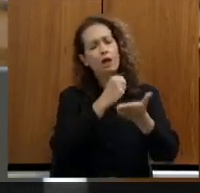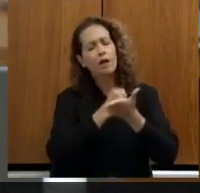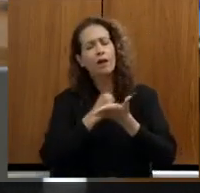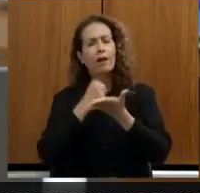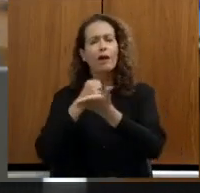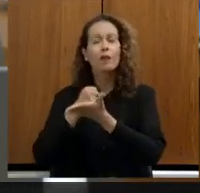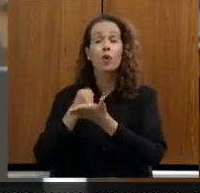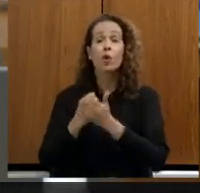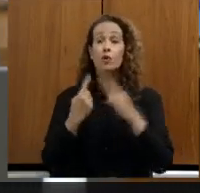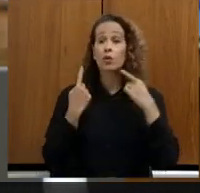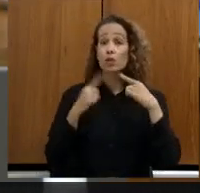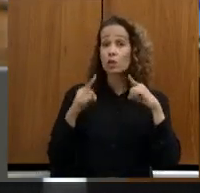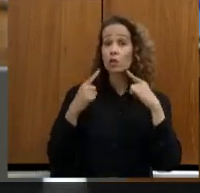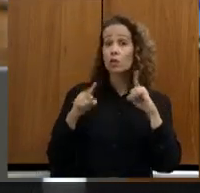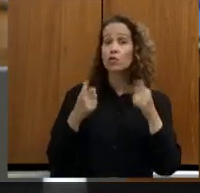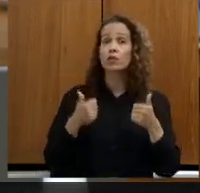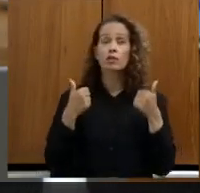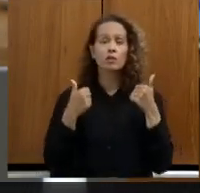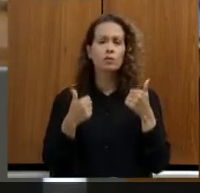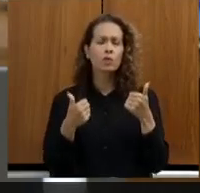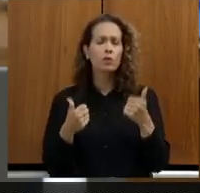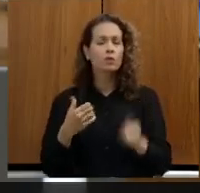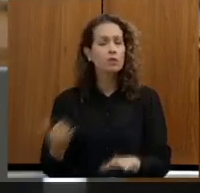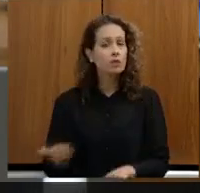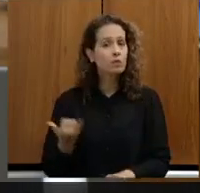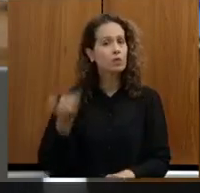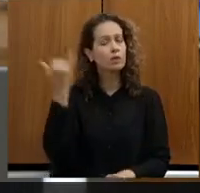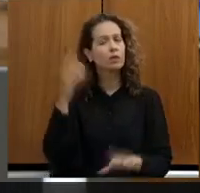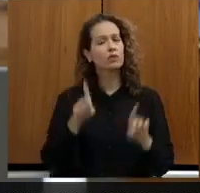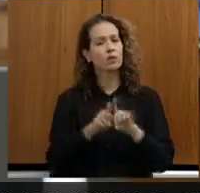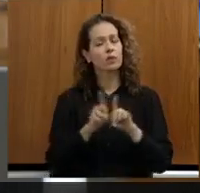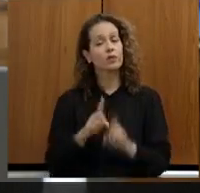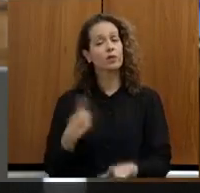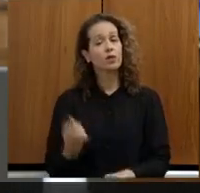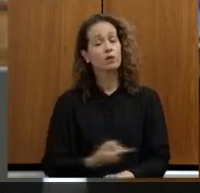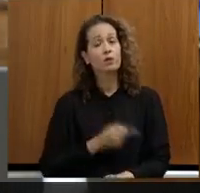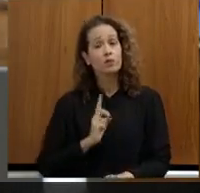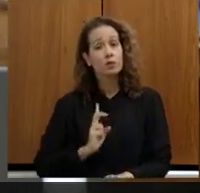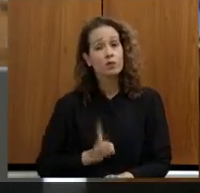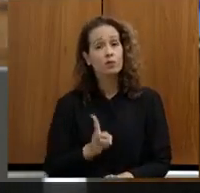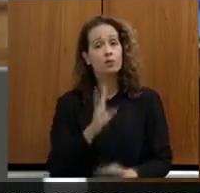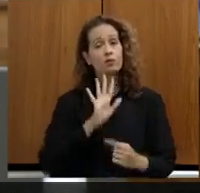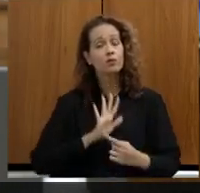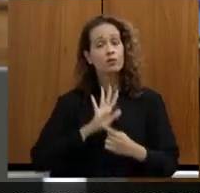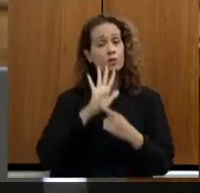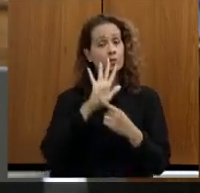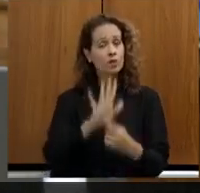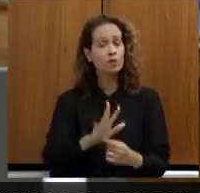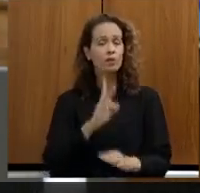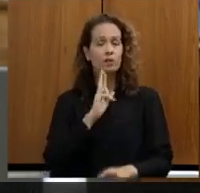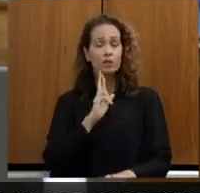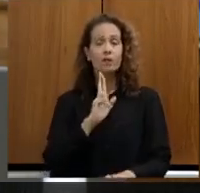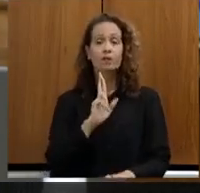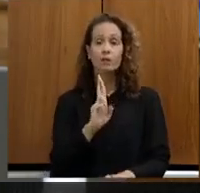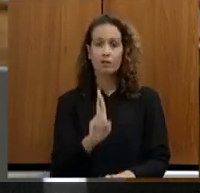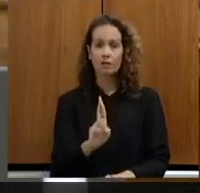críticas construtivas muito importantes para a gente continuar demonstrando esse resultado